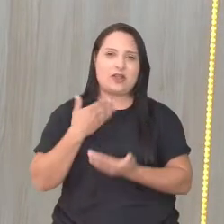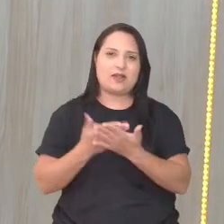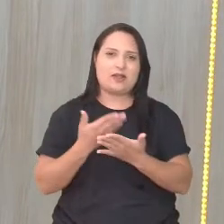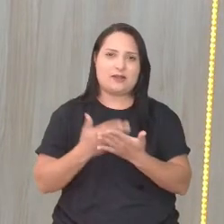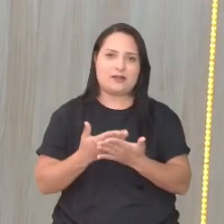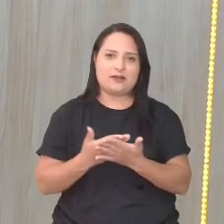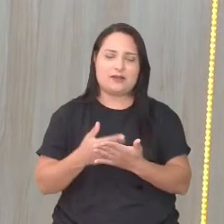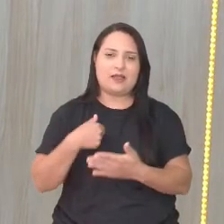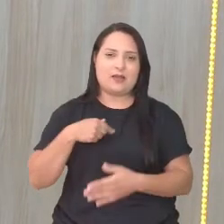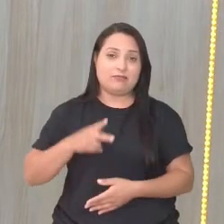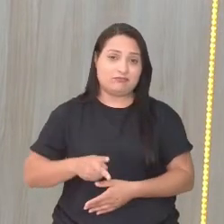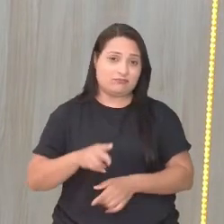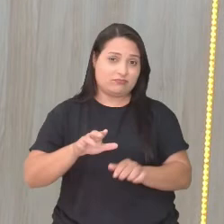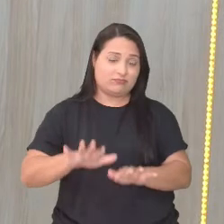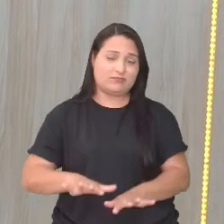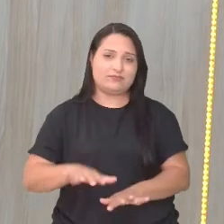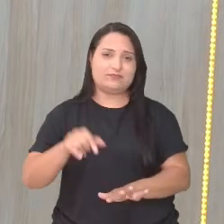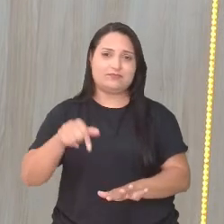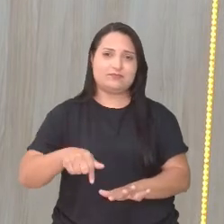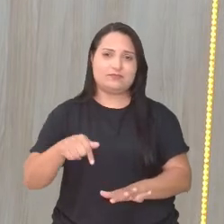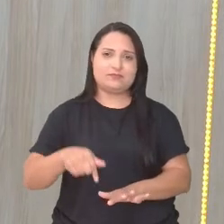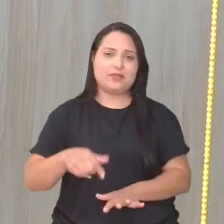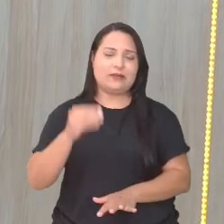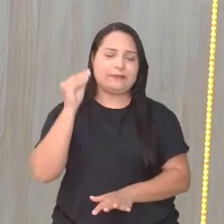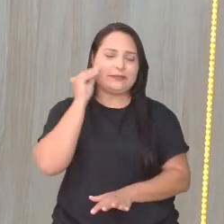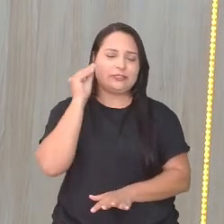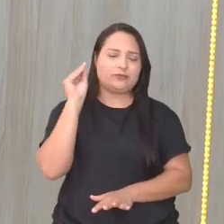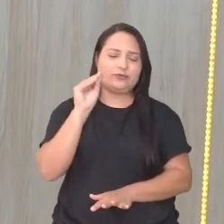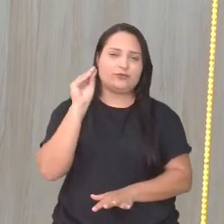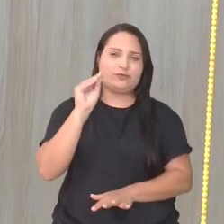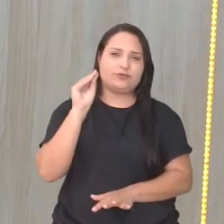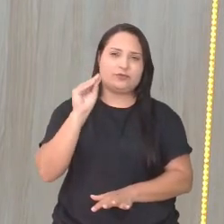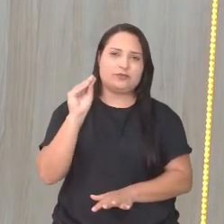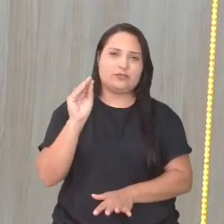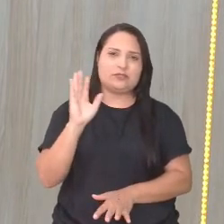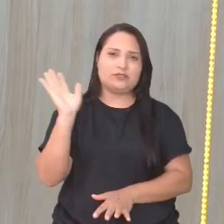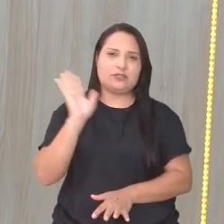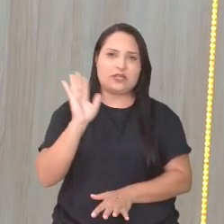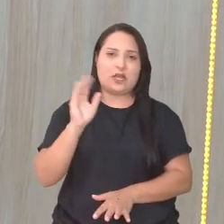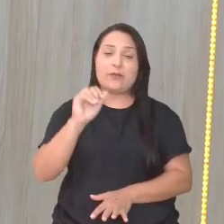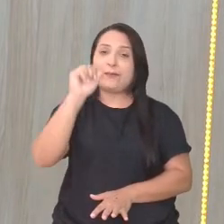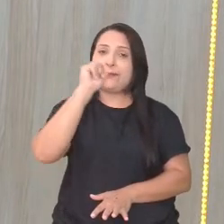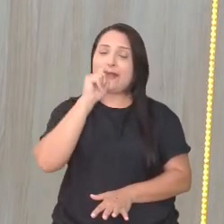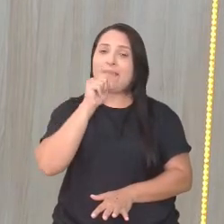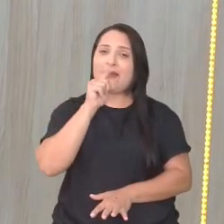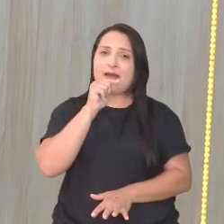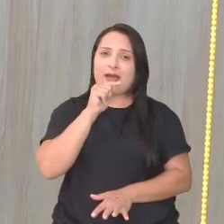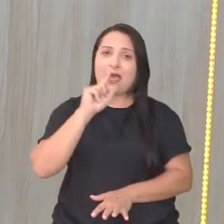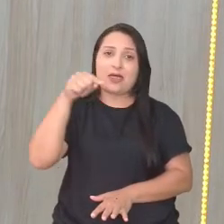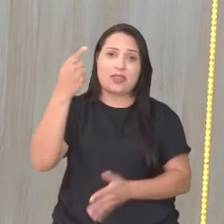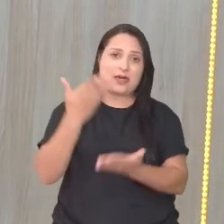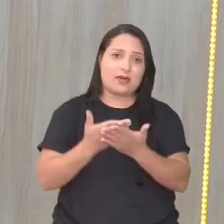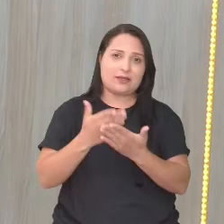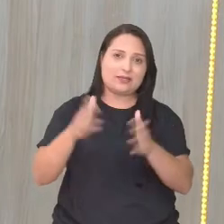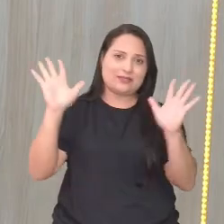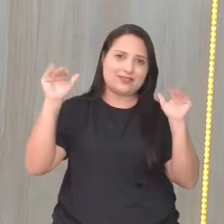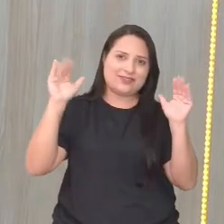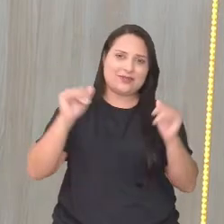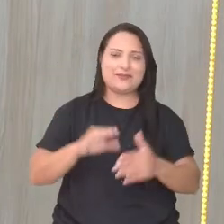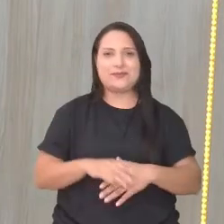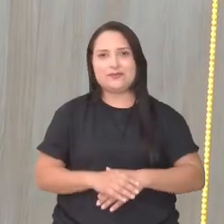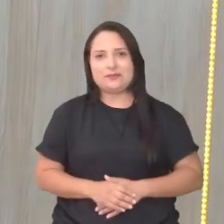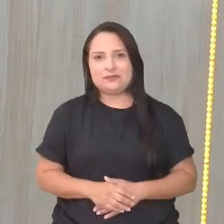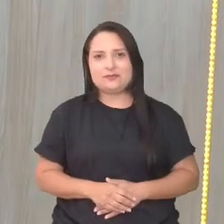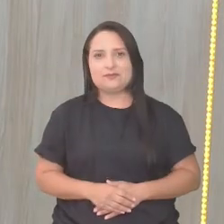aula. Eu vou ficando por aqui. Beijo bem grande, gente. Se hidratem, viu? E até a próxima aula. Tchau, tchau.